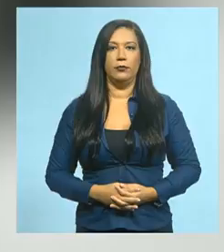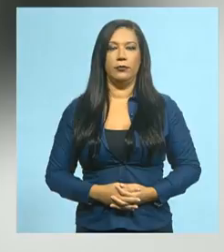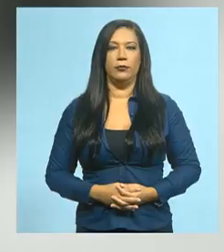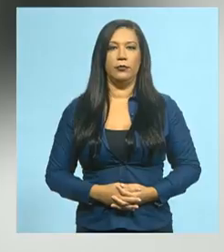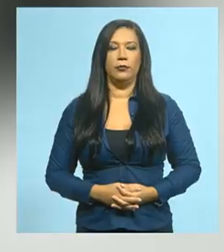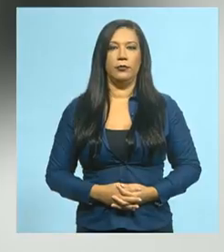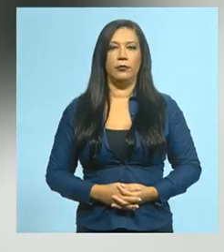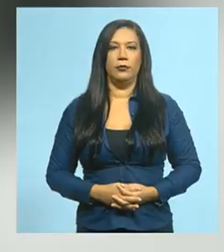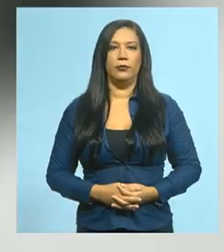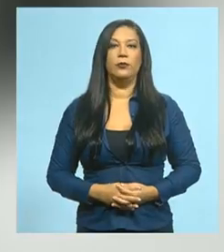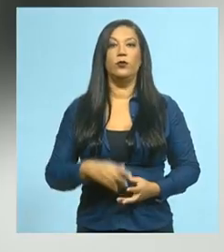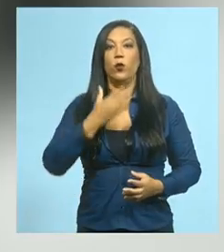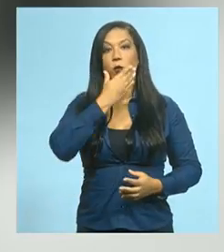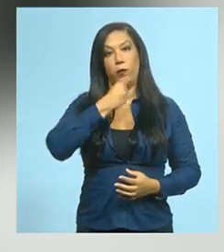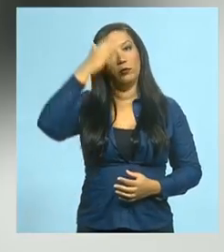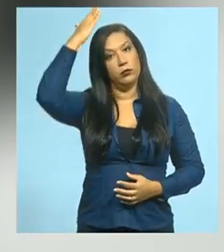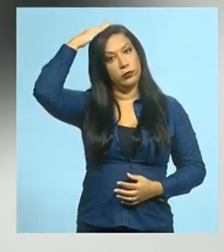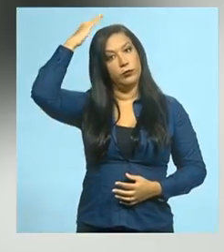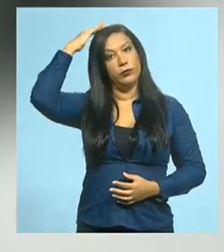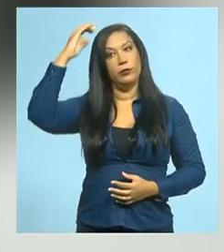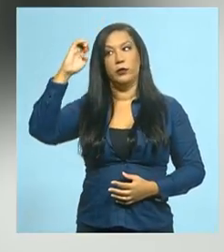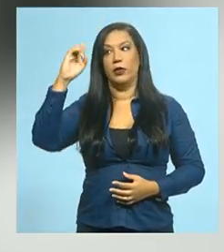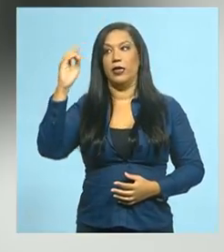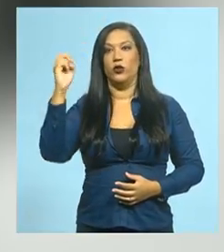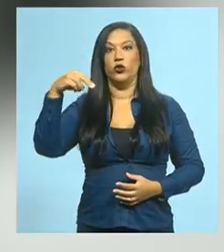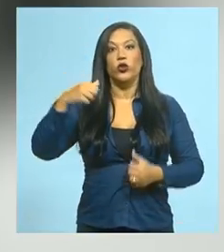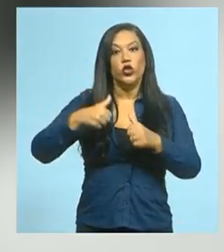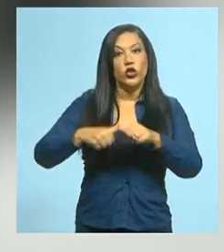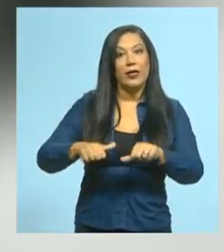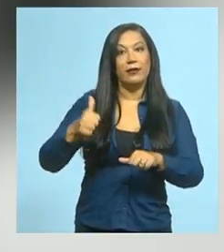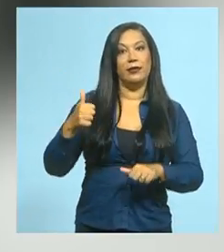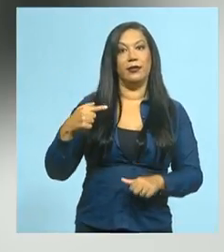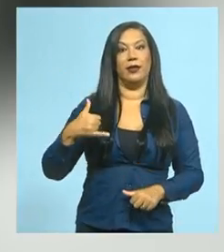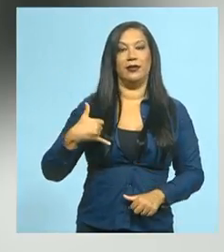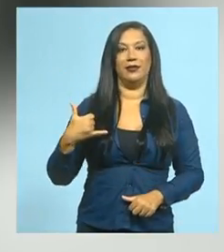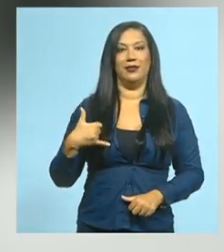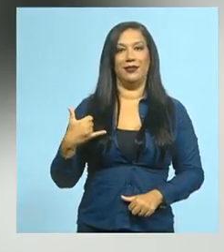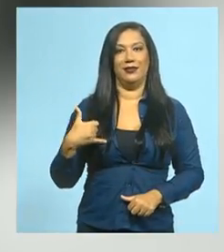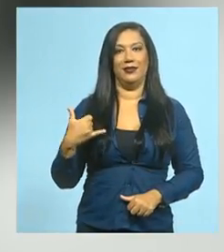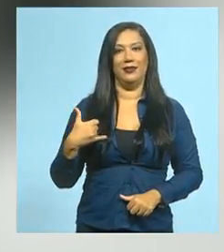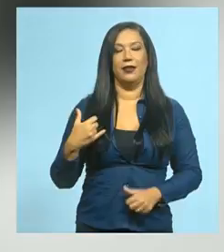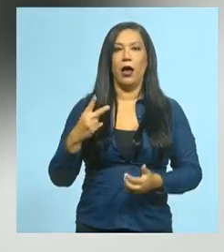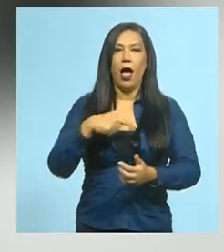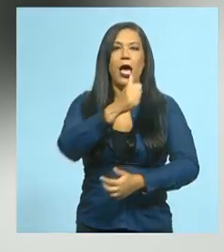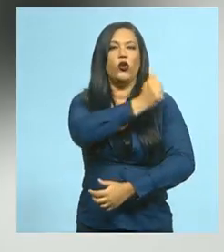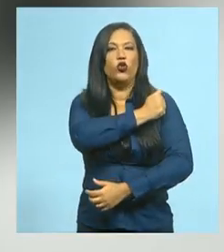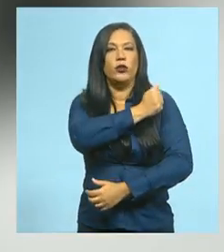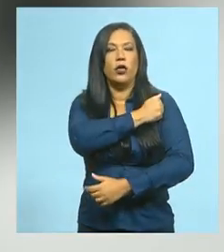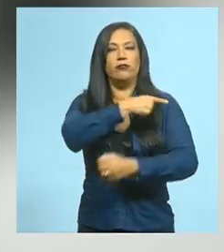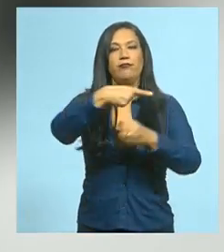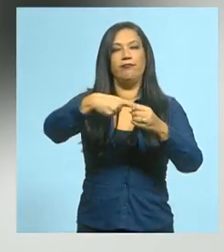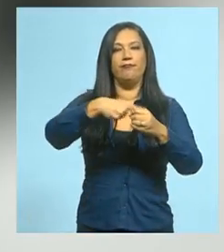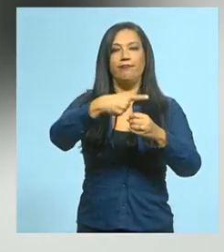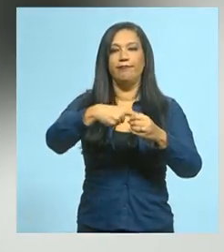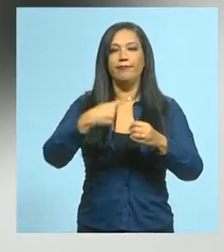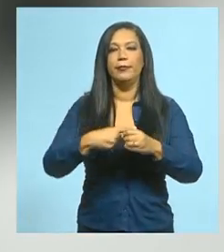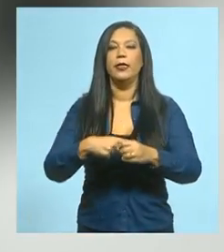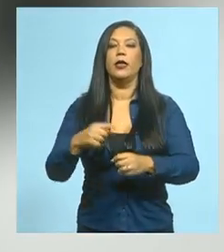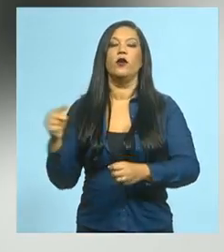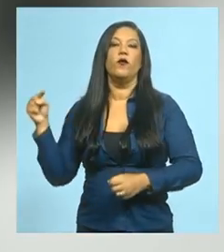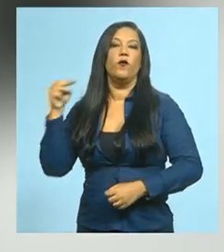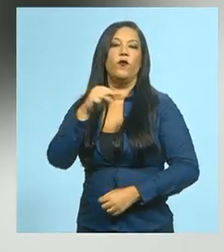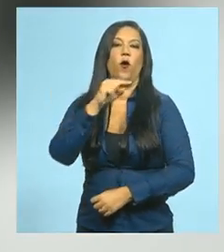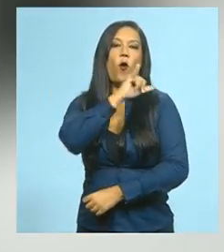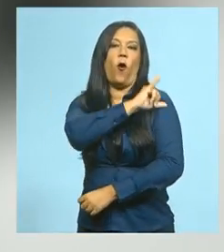O paraense Edson Luiz de Lima Souto, com 17 anos, era um entre muitos estudantes do interior que vinham para o Rio de